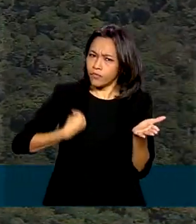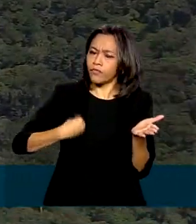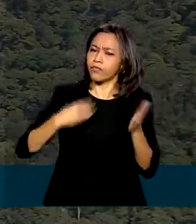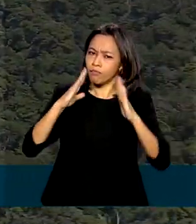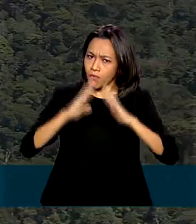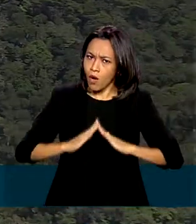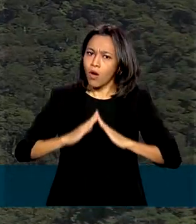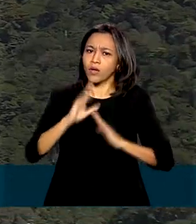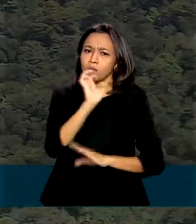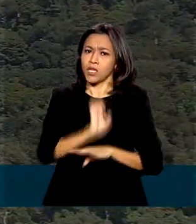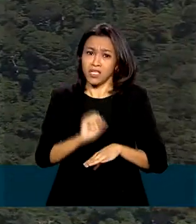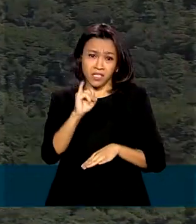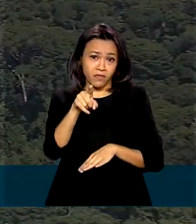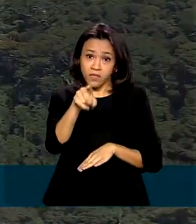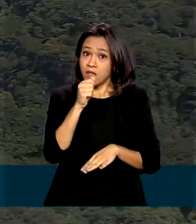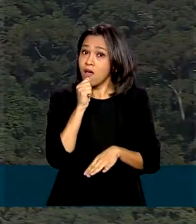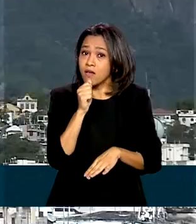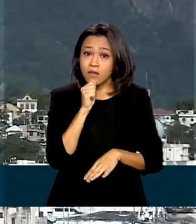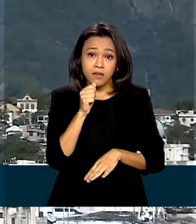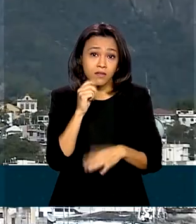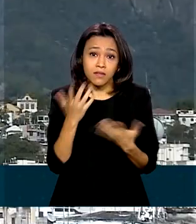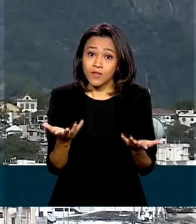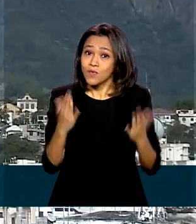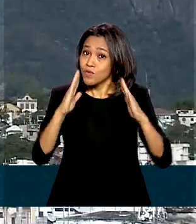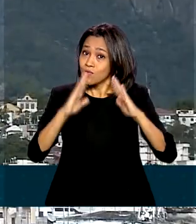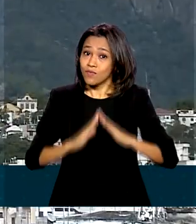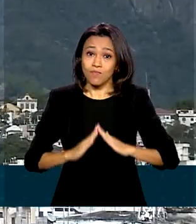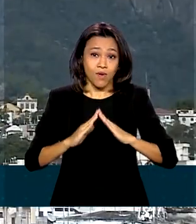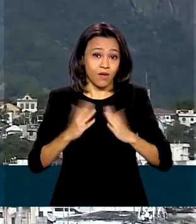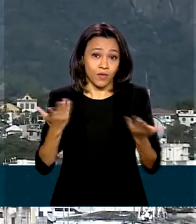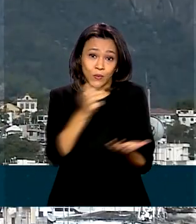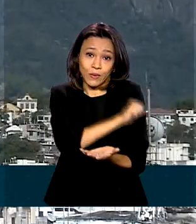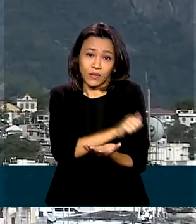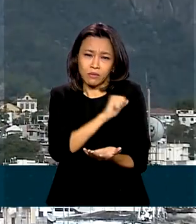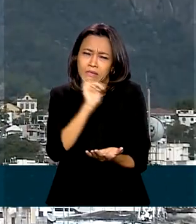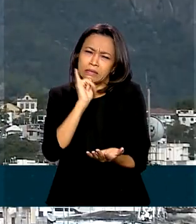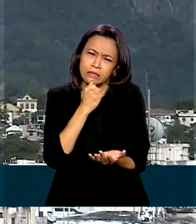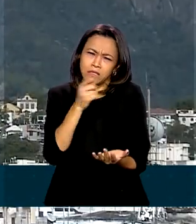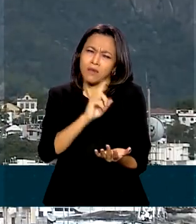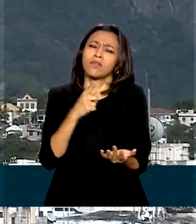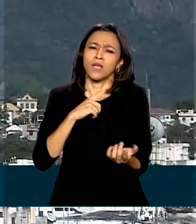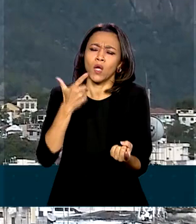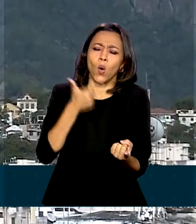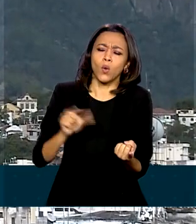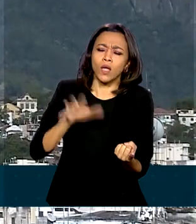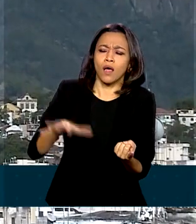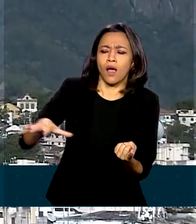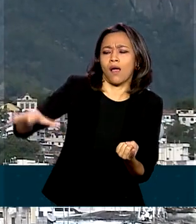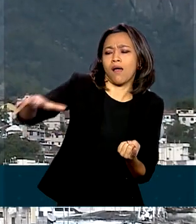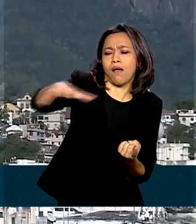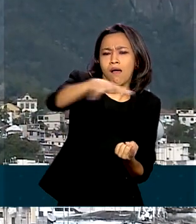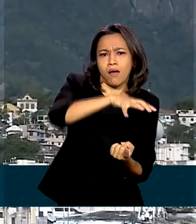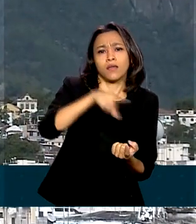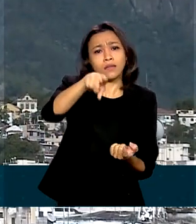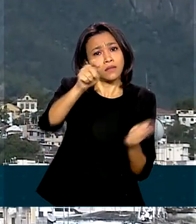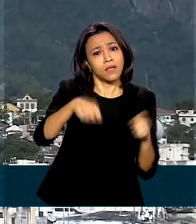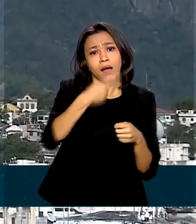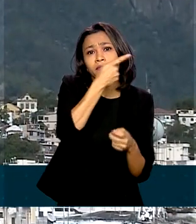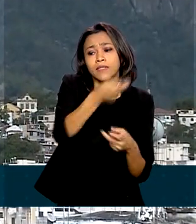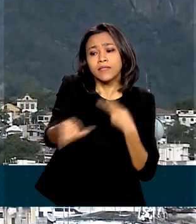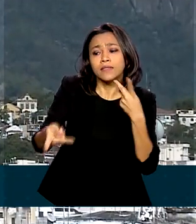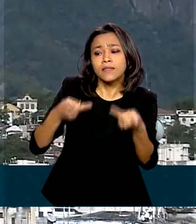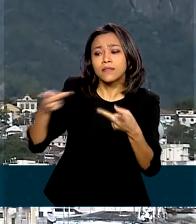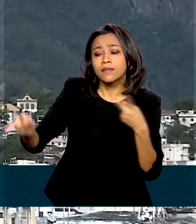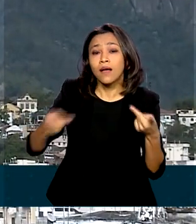Mas se você não é do Rio de Janeiro, não está morando no Rio, não precisa ficar triste. Outras áreas do Parque Nacional da Tijuca também podem ser visitadas